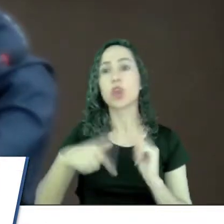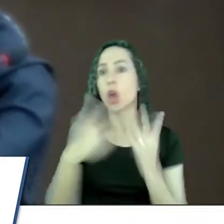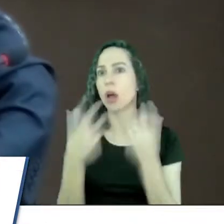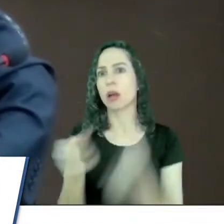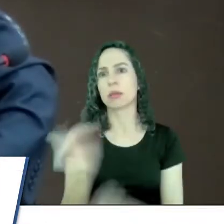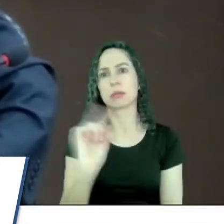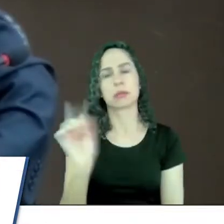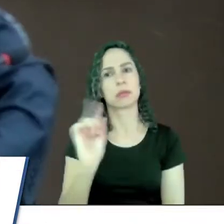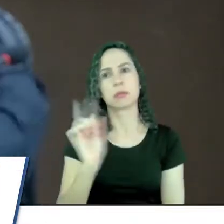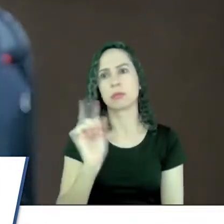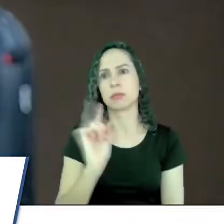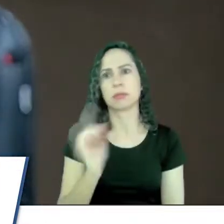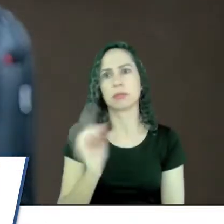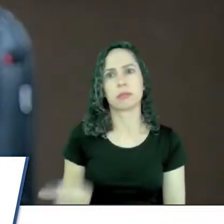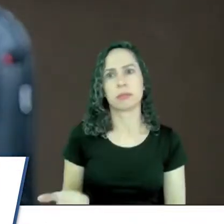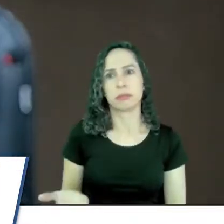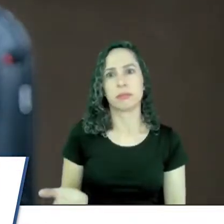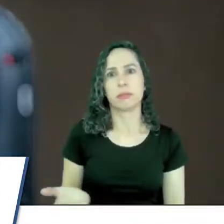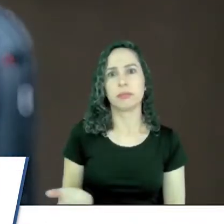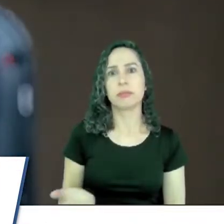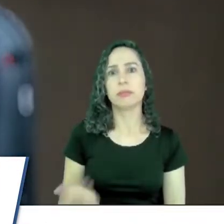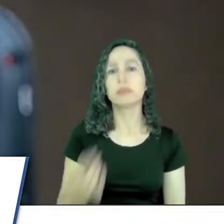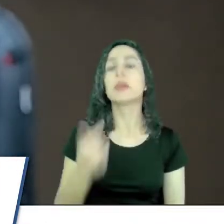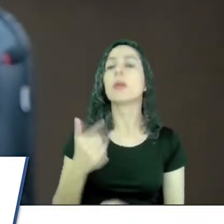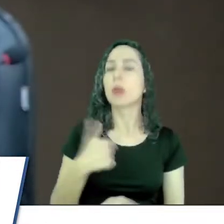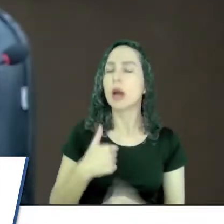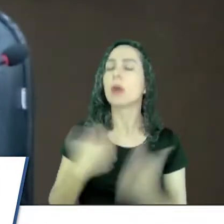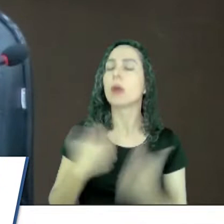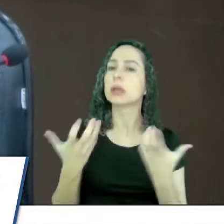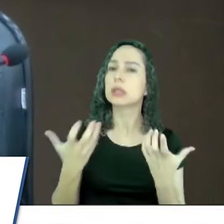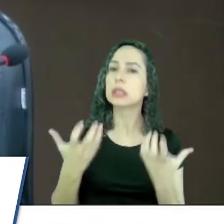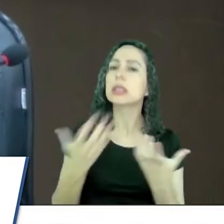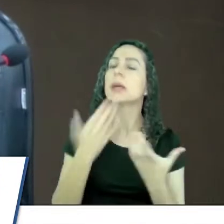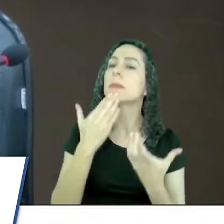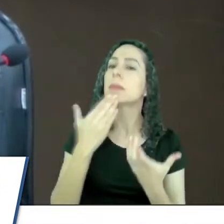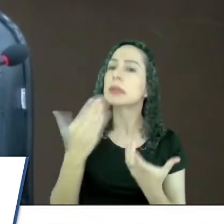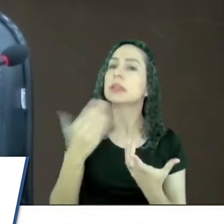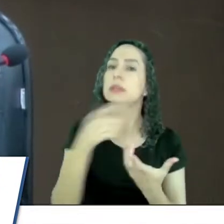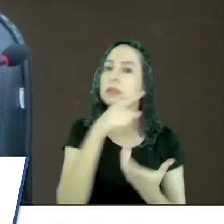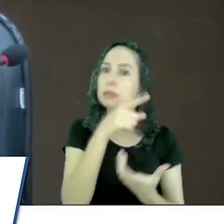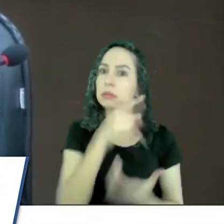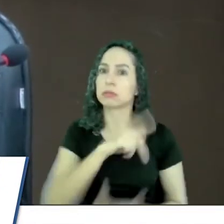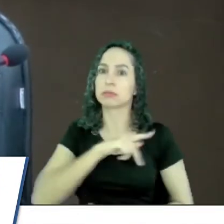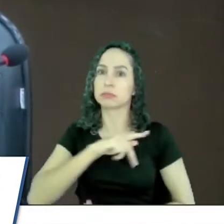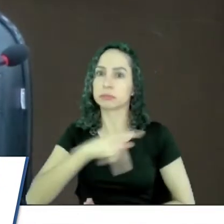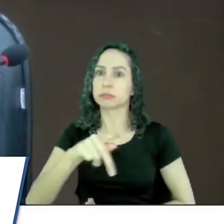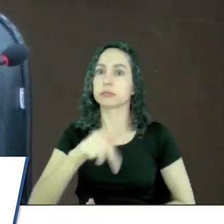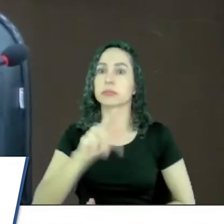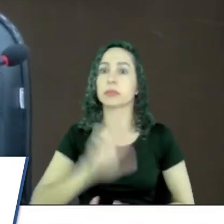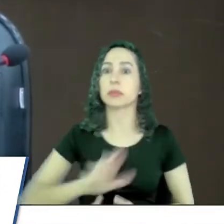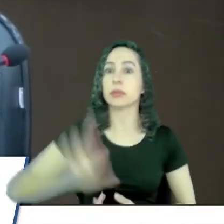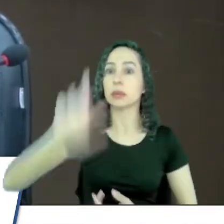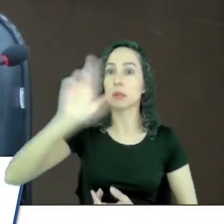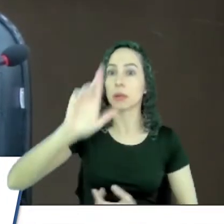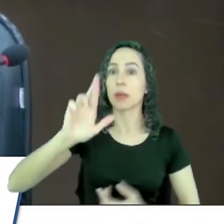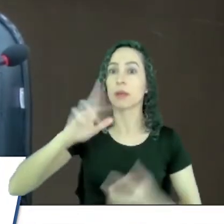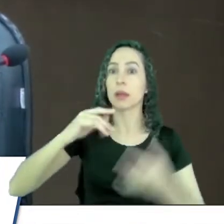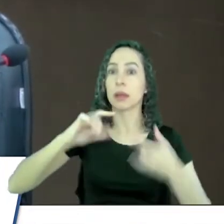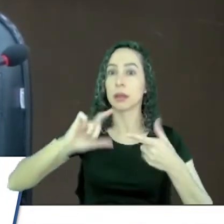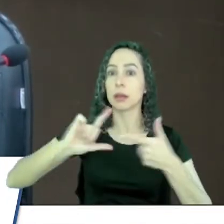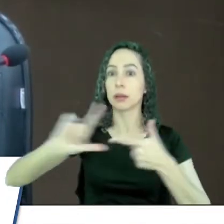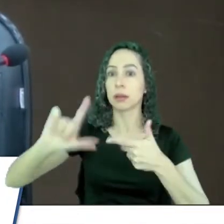situação, seu presidente. Então, eu gostaria de solicitar à vossa excelência, em nome do Poder Legislativo, um